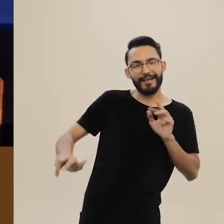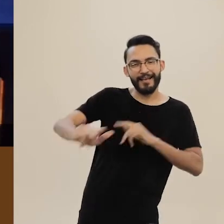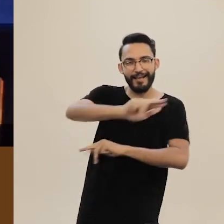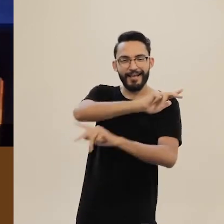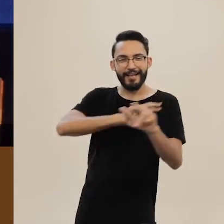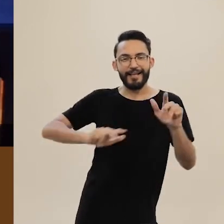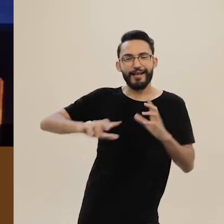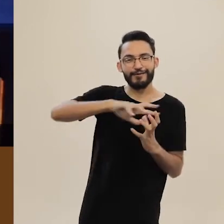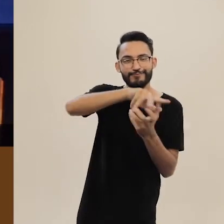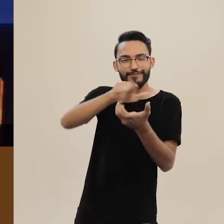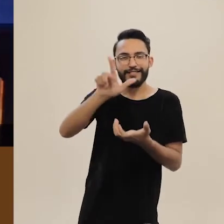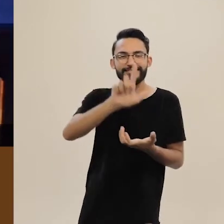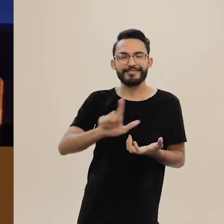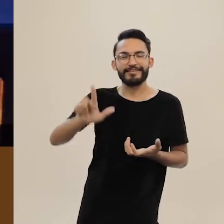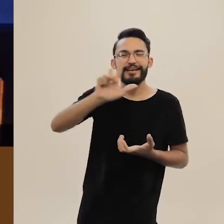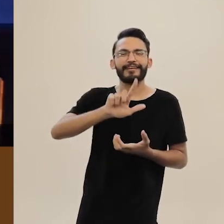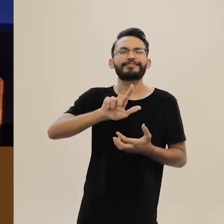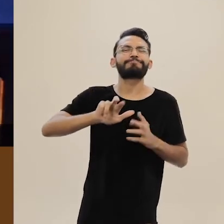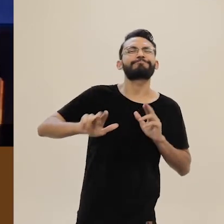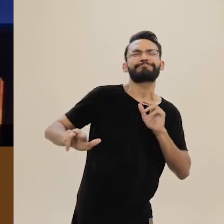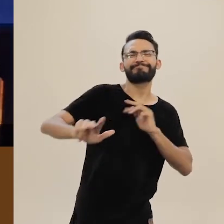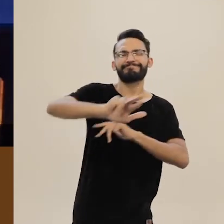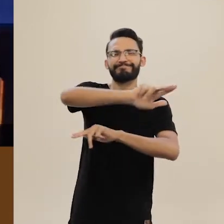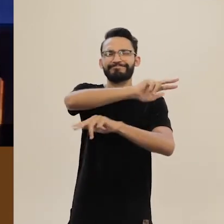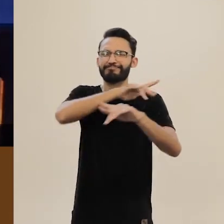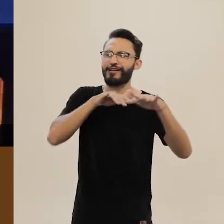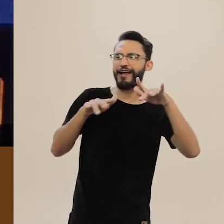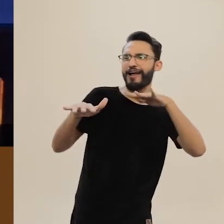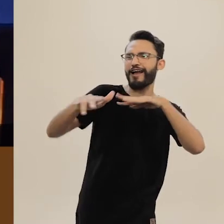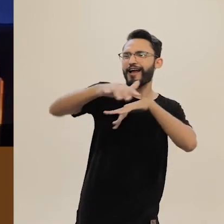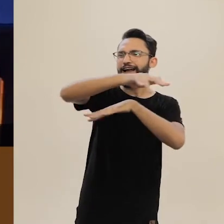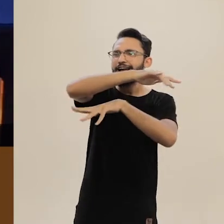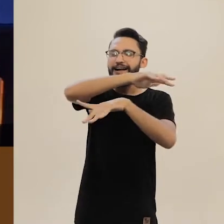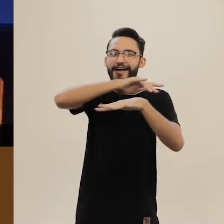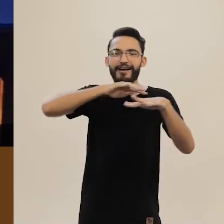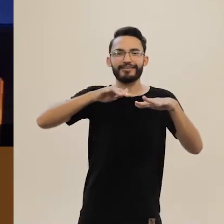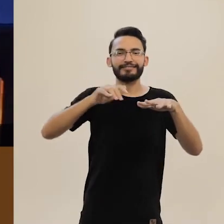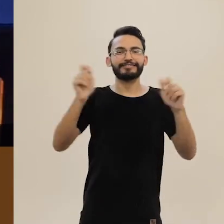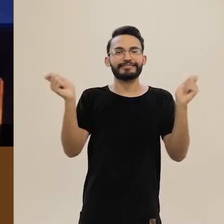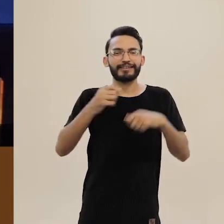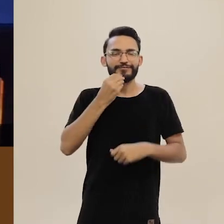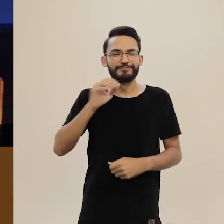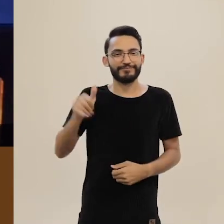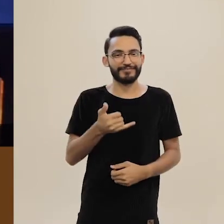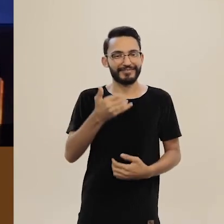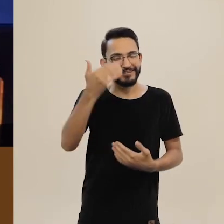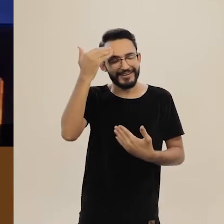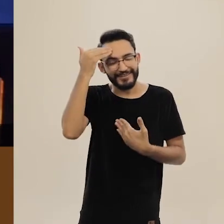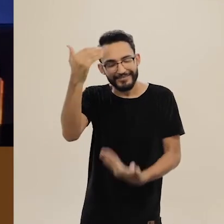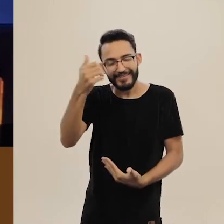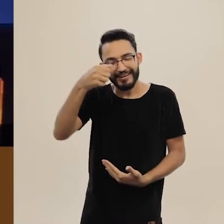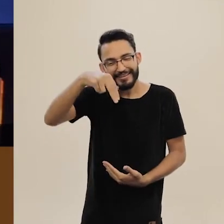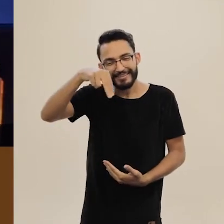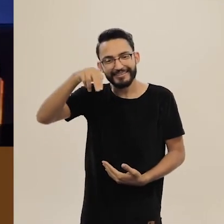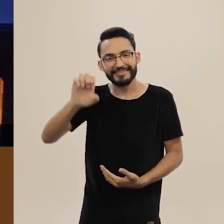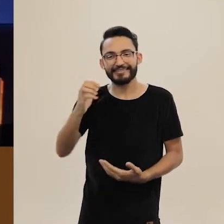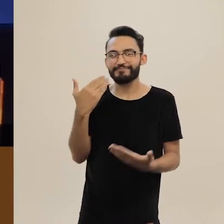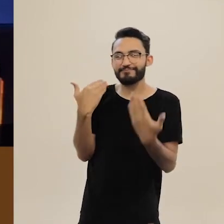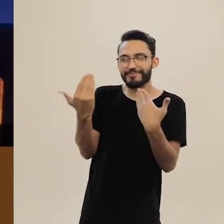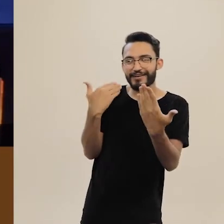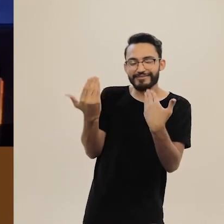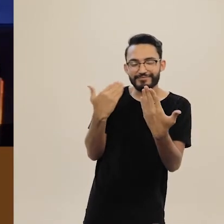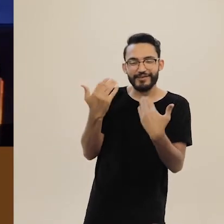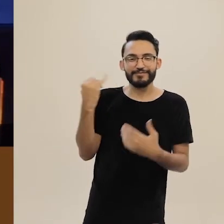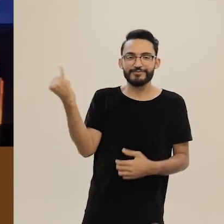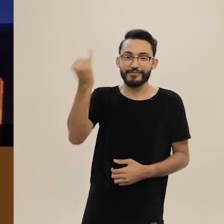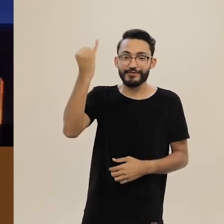bem como a literatura, é múltiplo e permeado de possibilidades. Obrigada, Anne, por esse bate